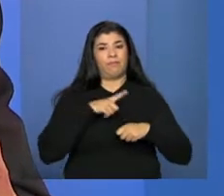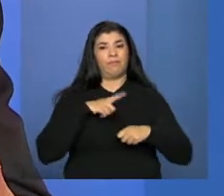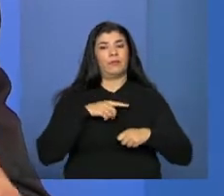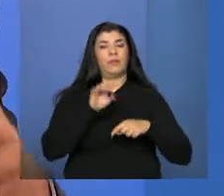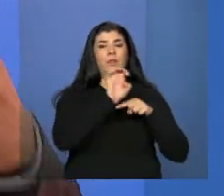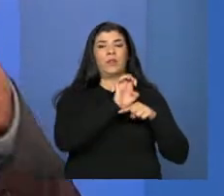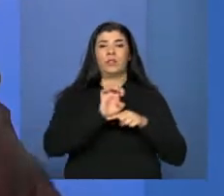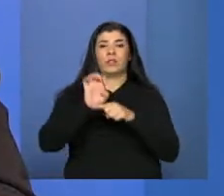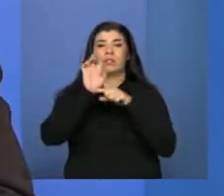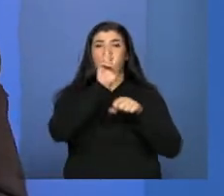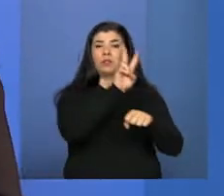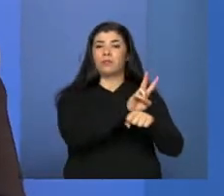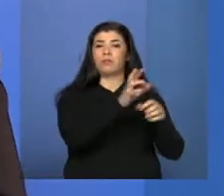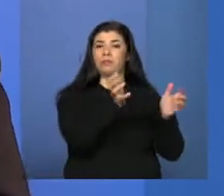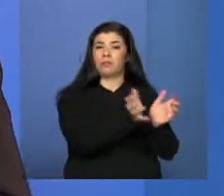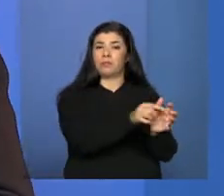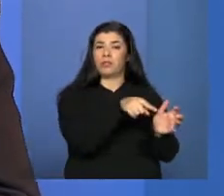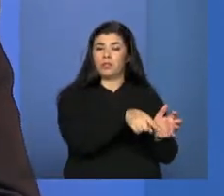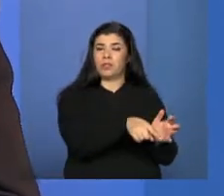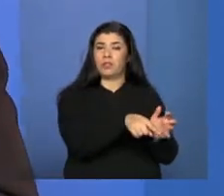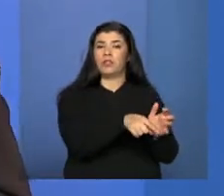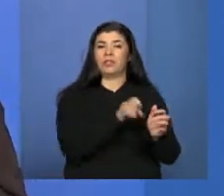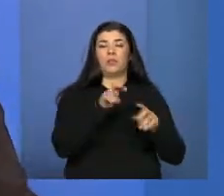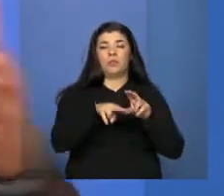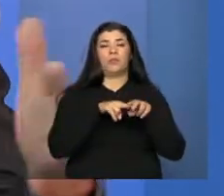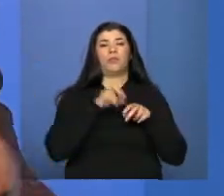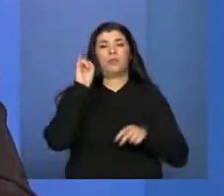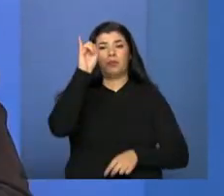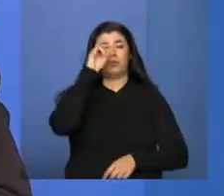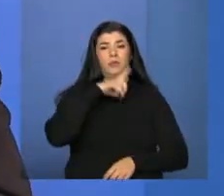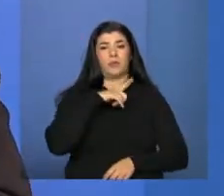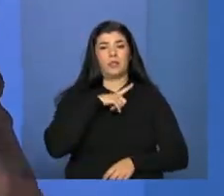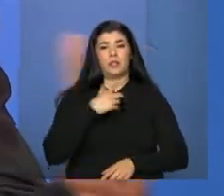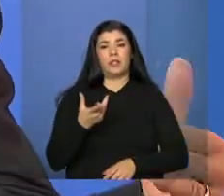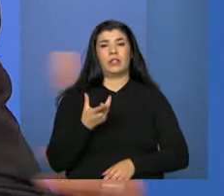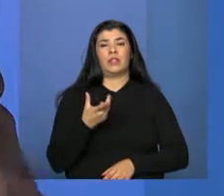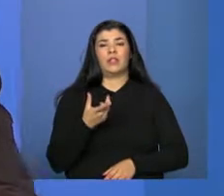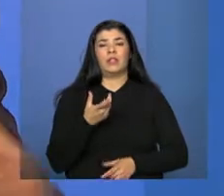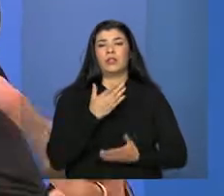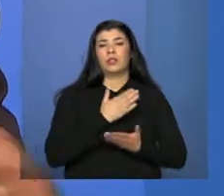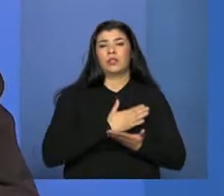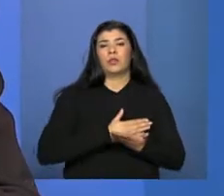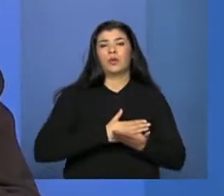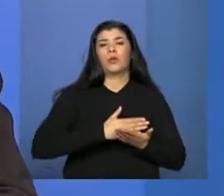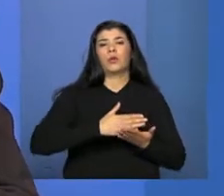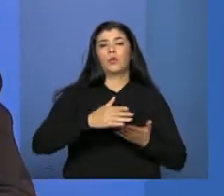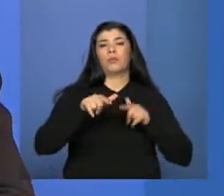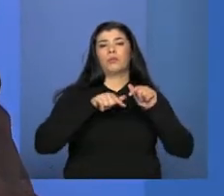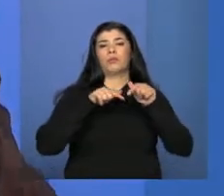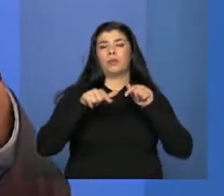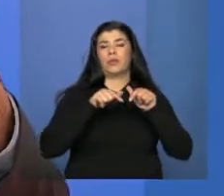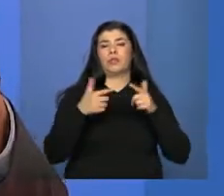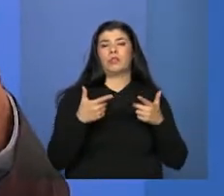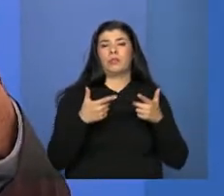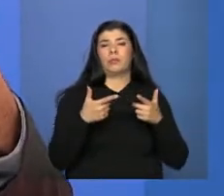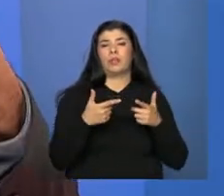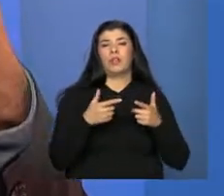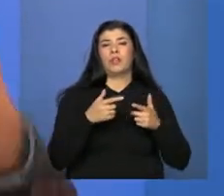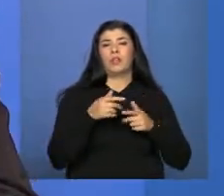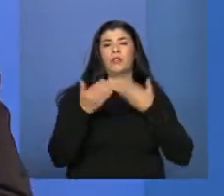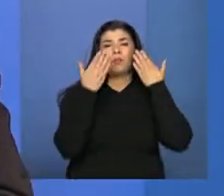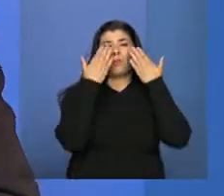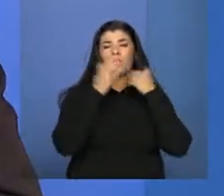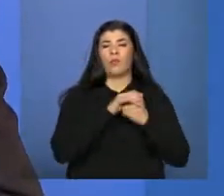brasileiro, né? E, portanto, é só a partir desses 10 anos de implantação do SUAS que nós